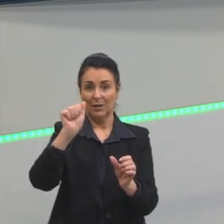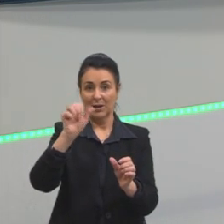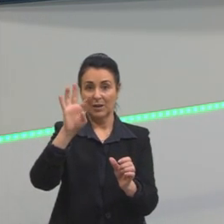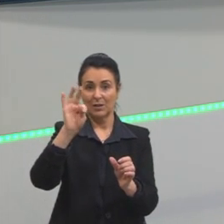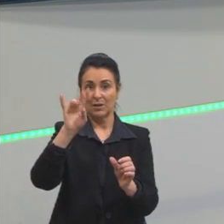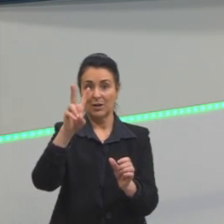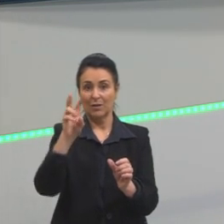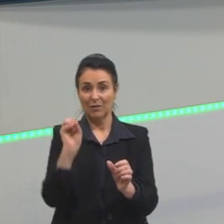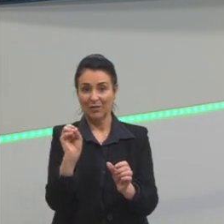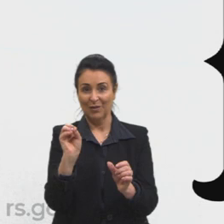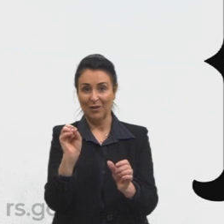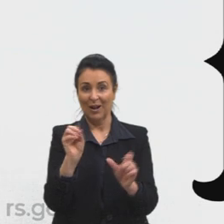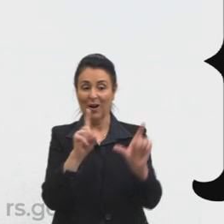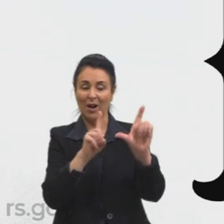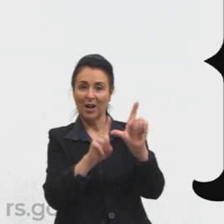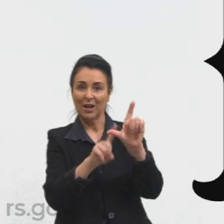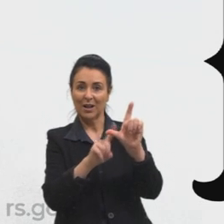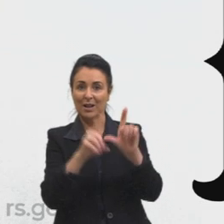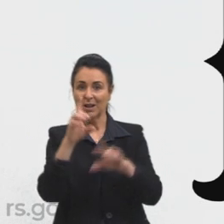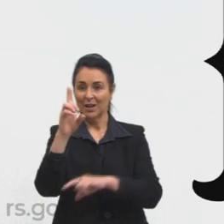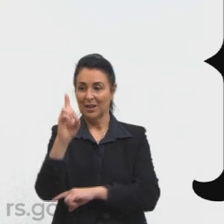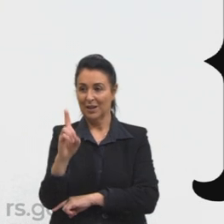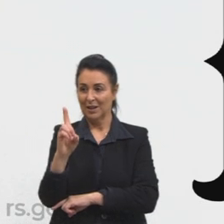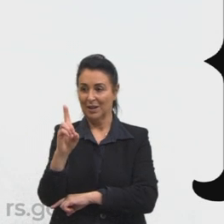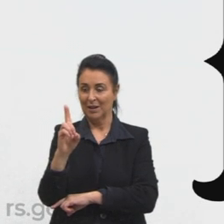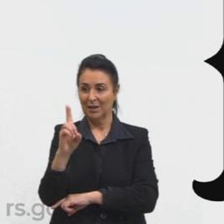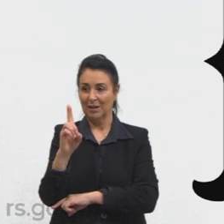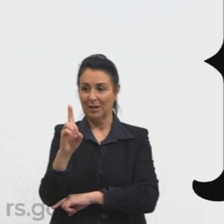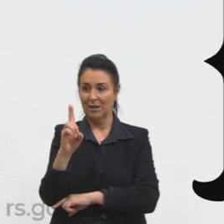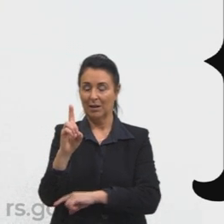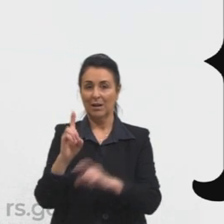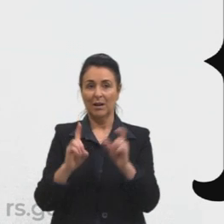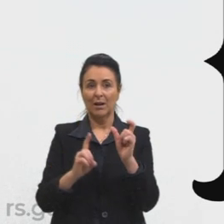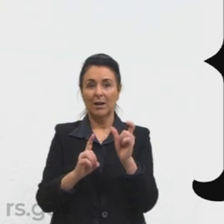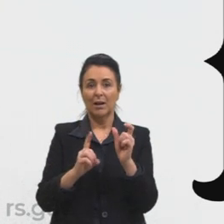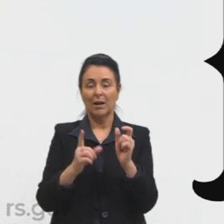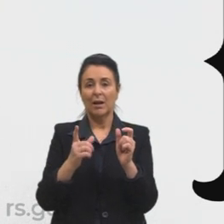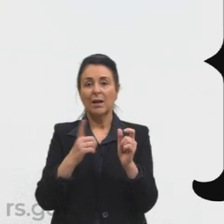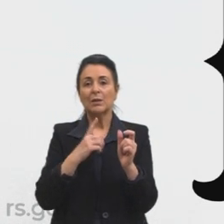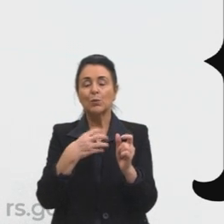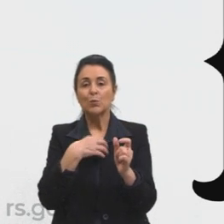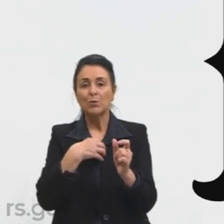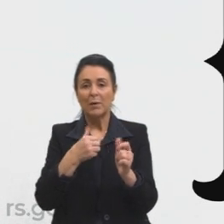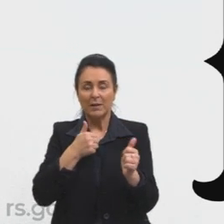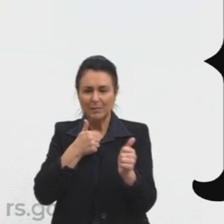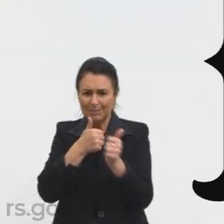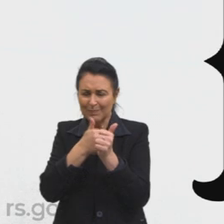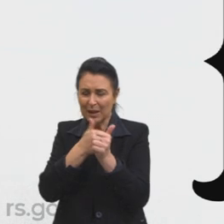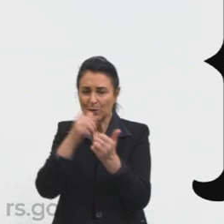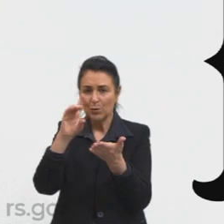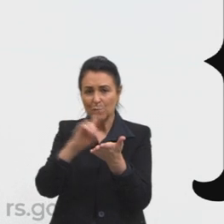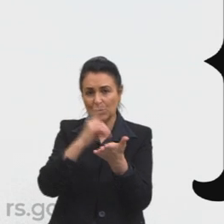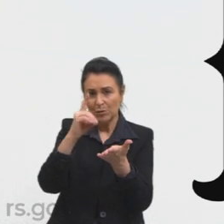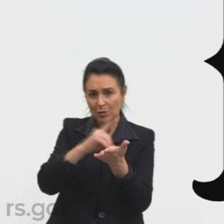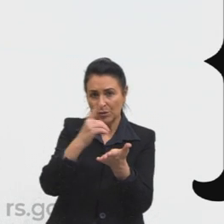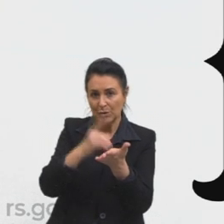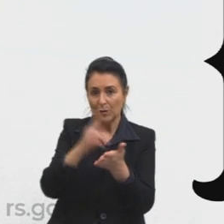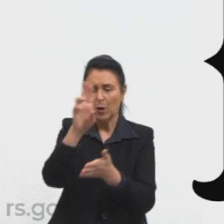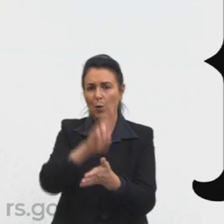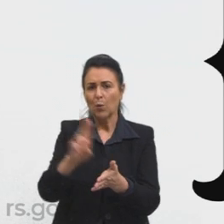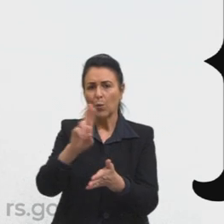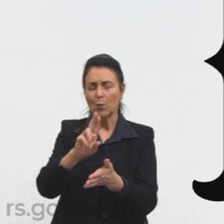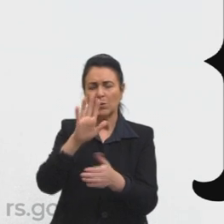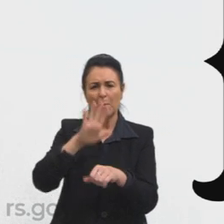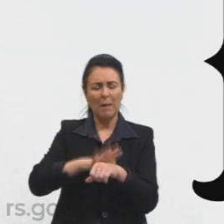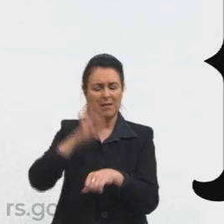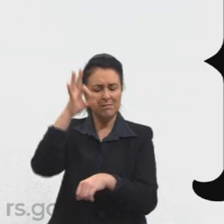vocês vão pensar nesse uso mais próximo do dicionário ou seja um uso mais preciso